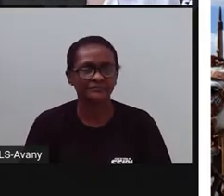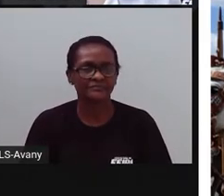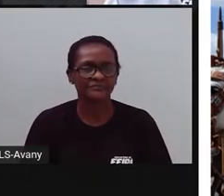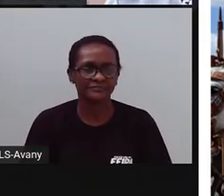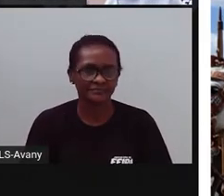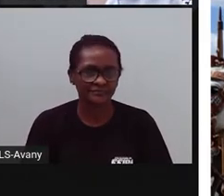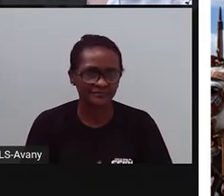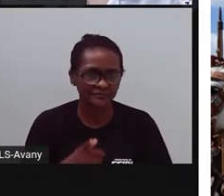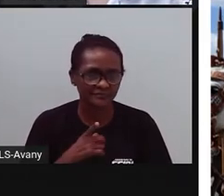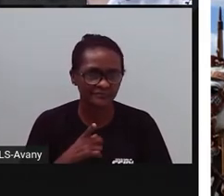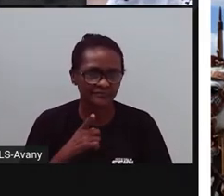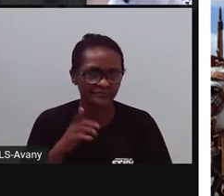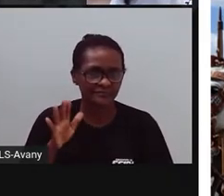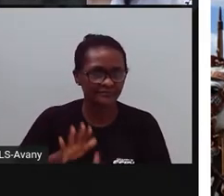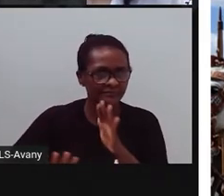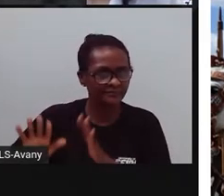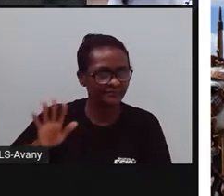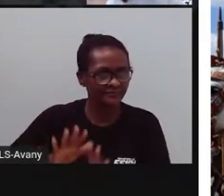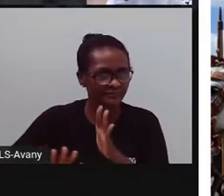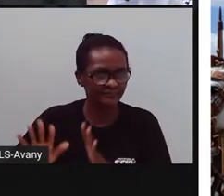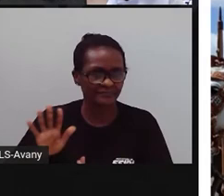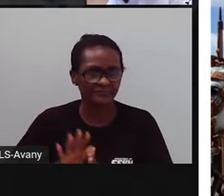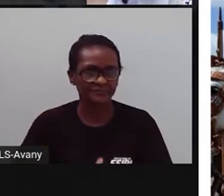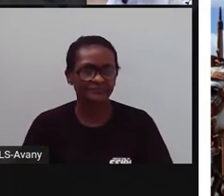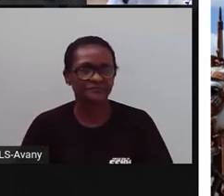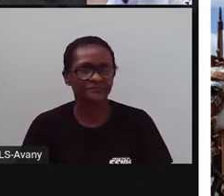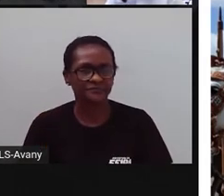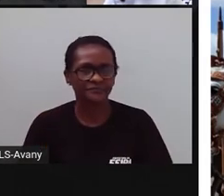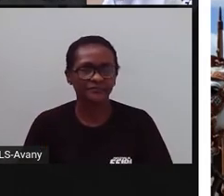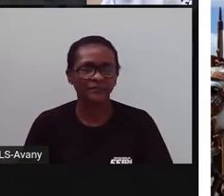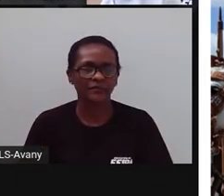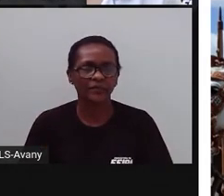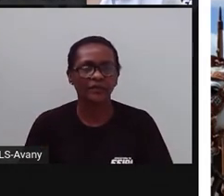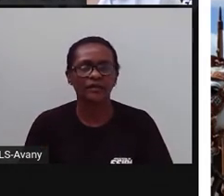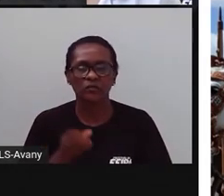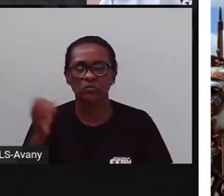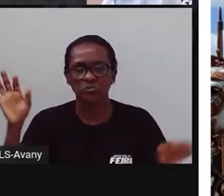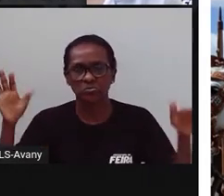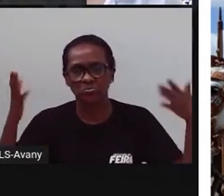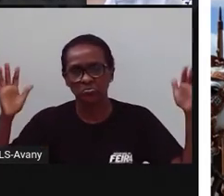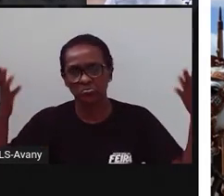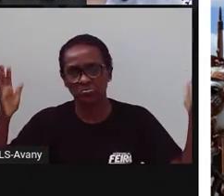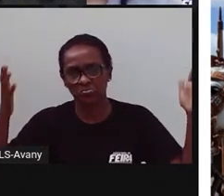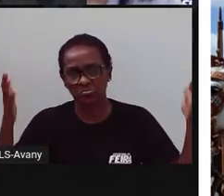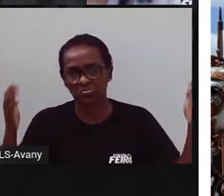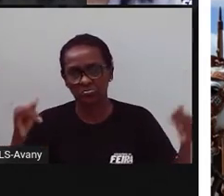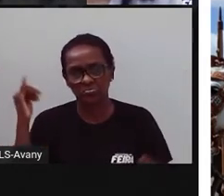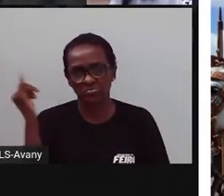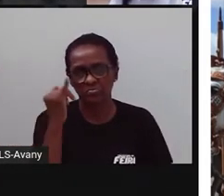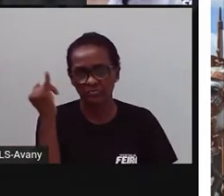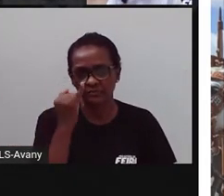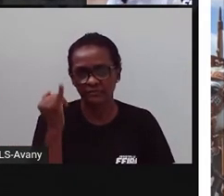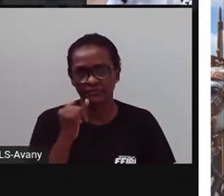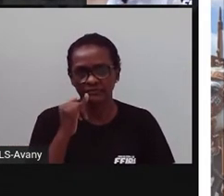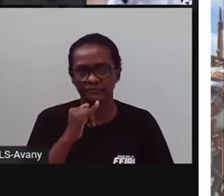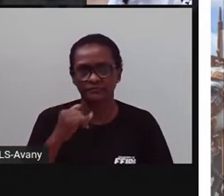Mas a gente já está voltando. Então, é um festejo muito importante também para o distrito lá de Jaguara.